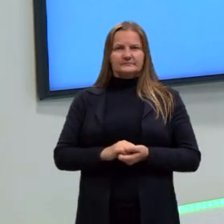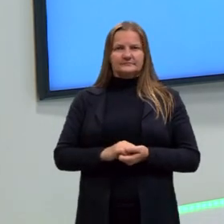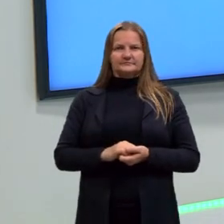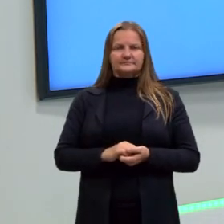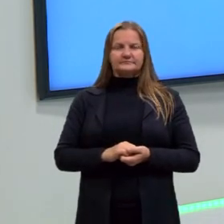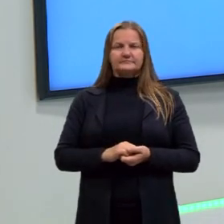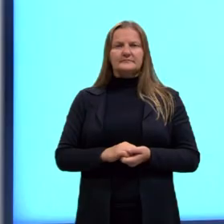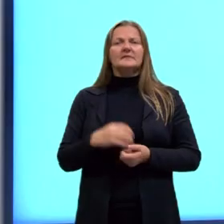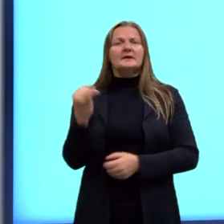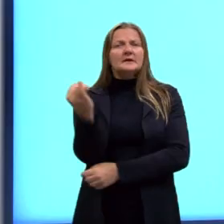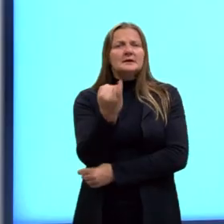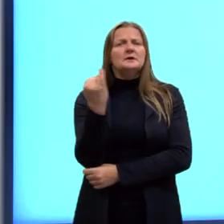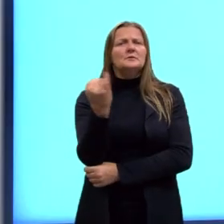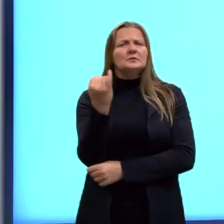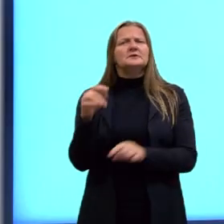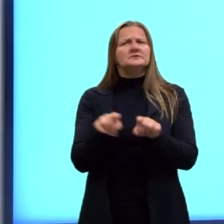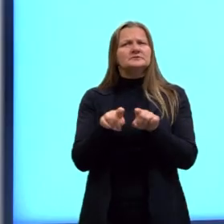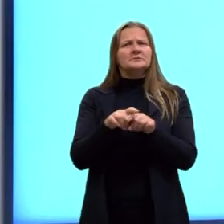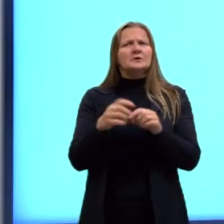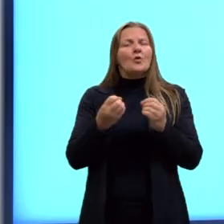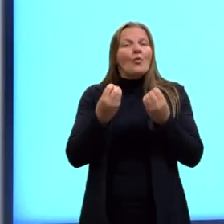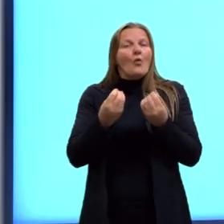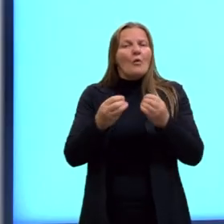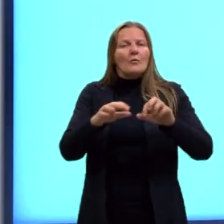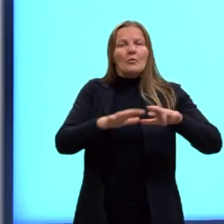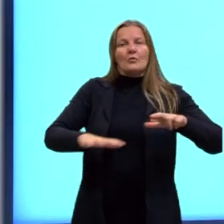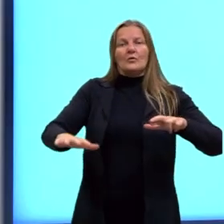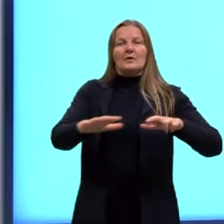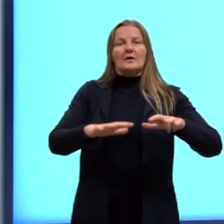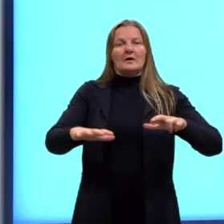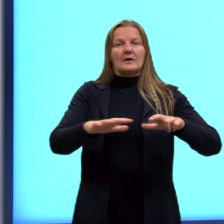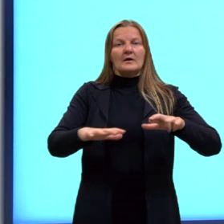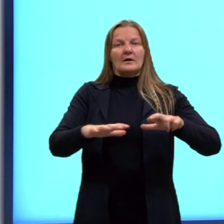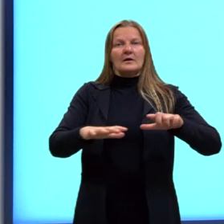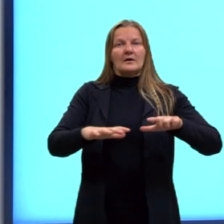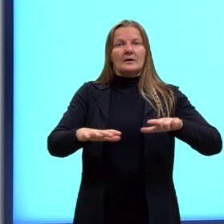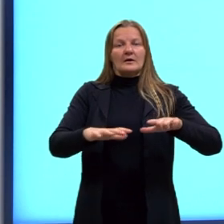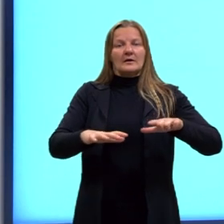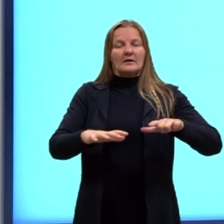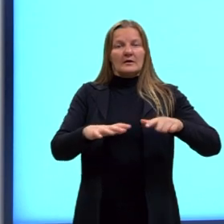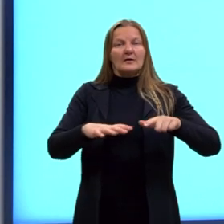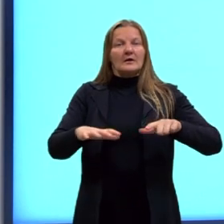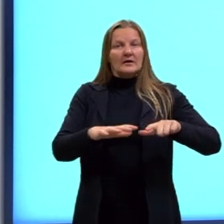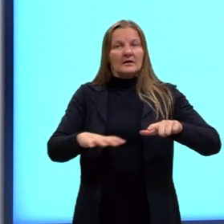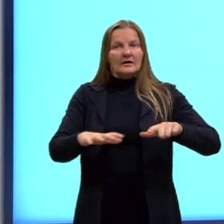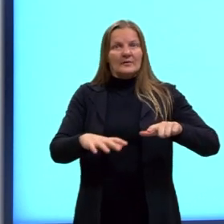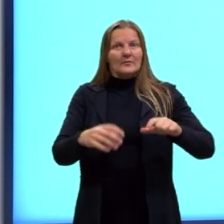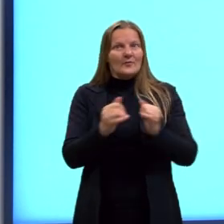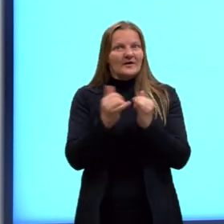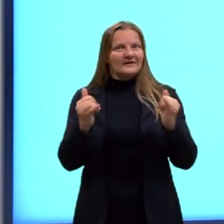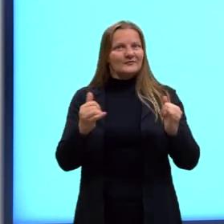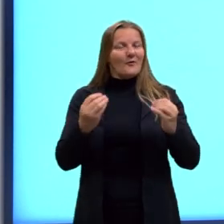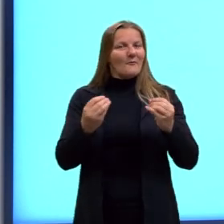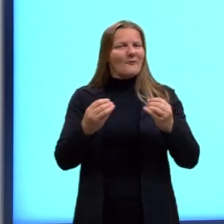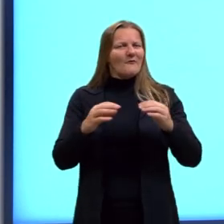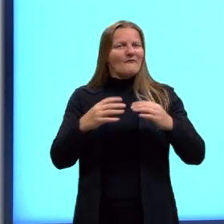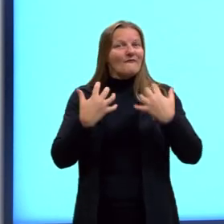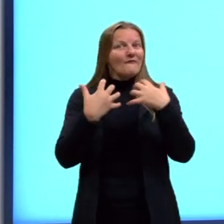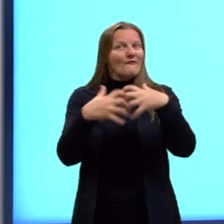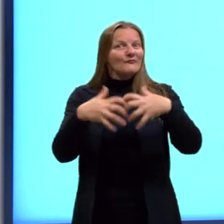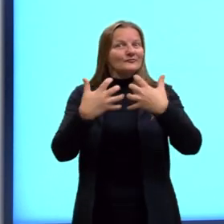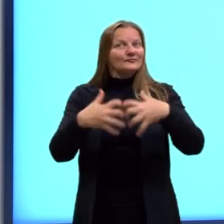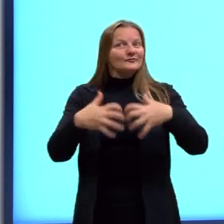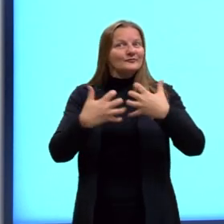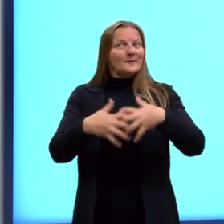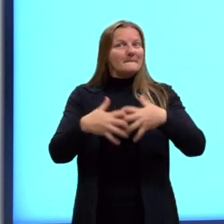Bom, uma coisa importante, para a gente entender como que o campo elétrico se comporta, a gente precisa entender, então, como que se formam as